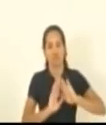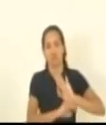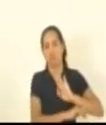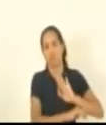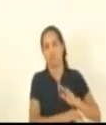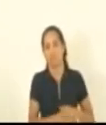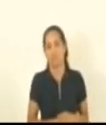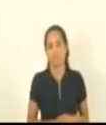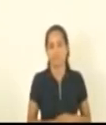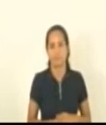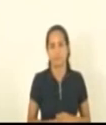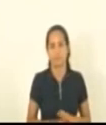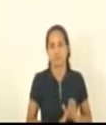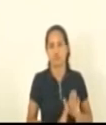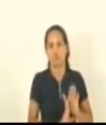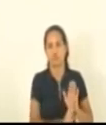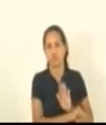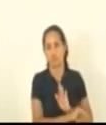voto não